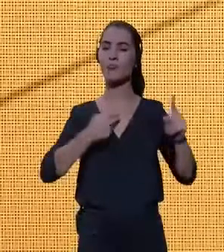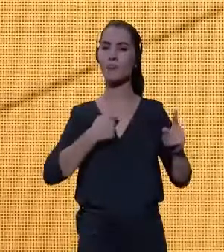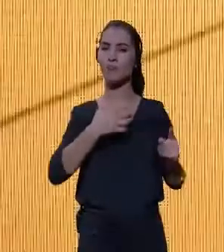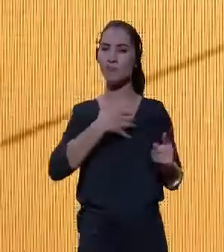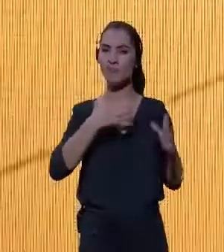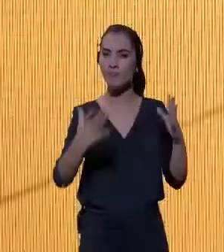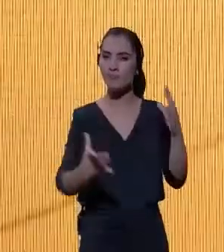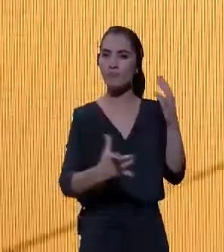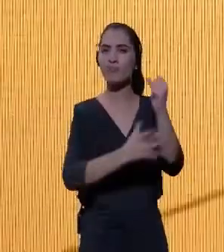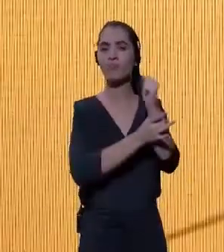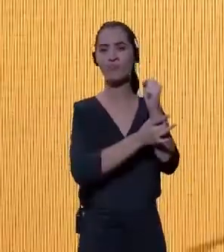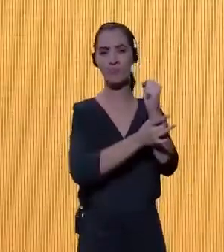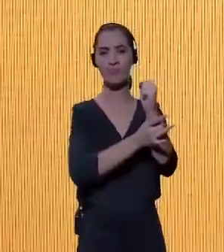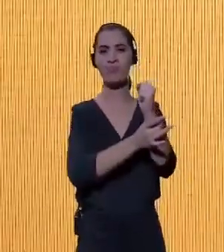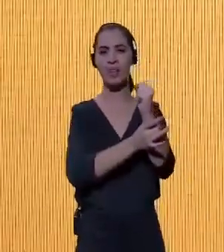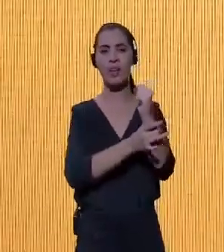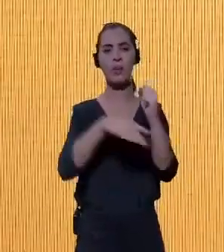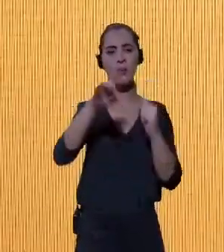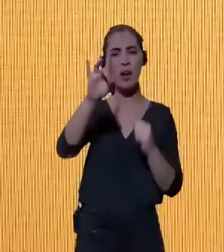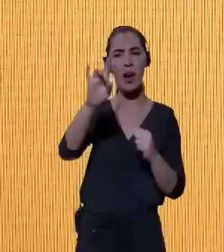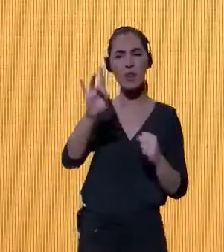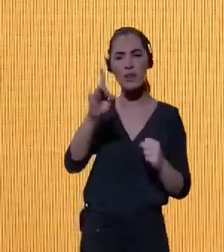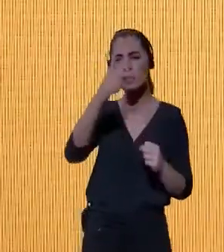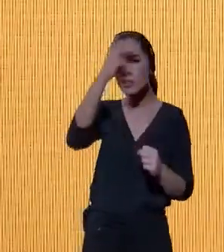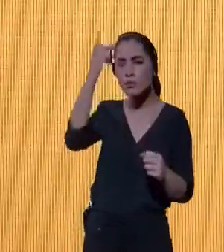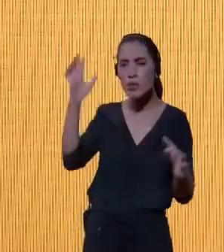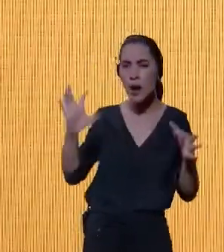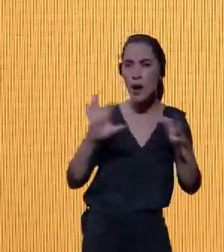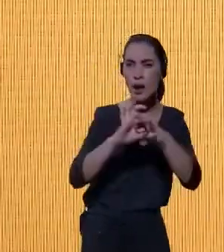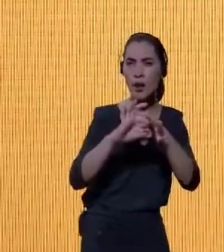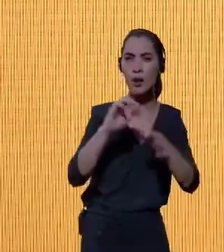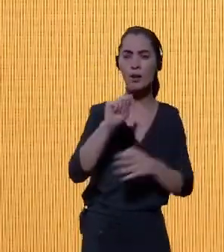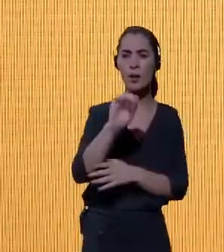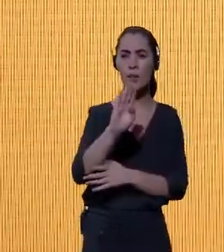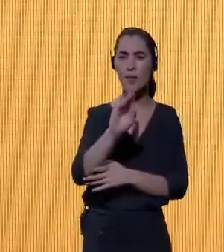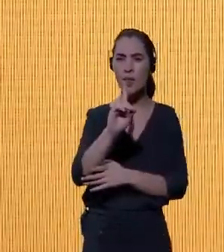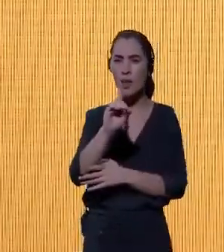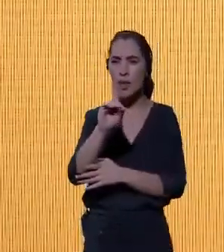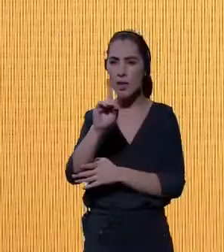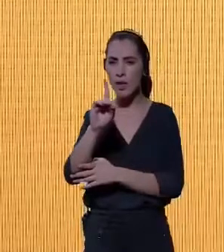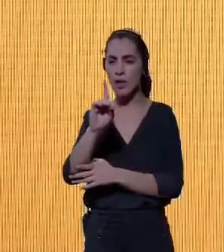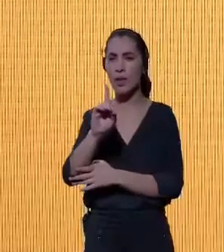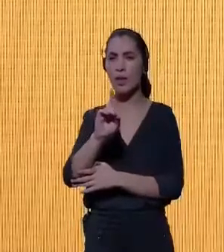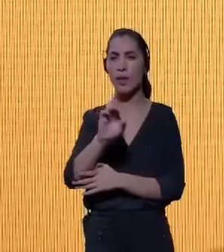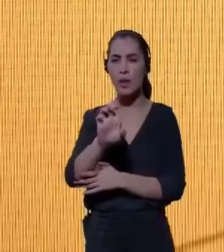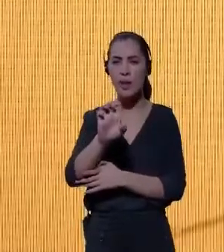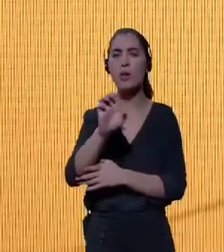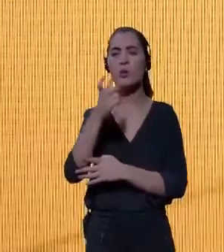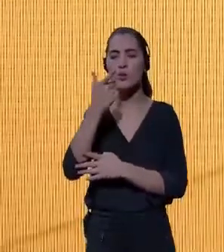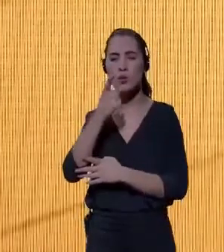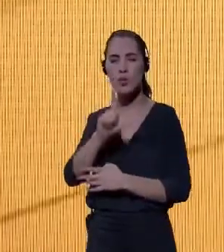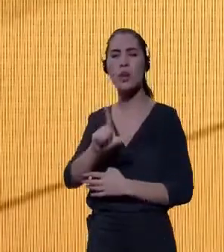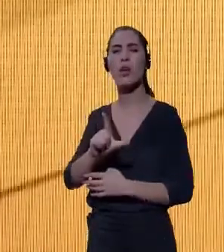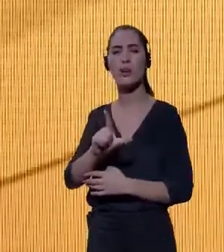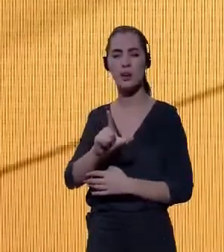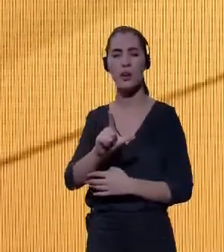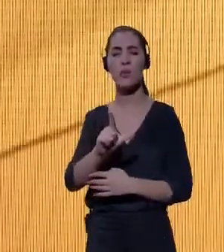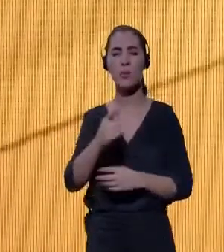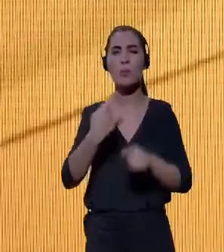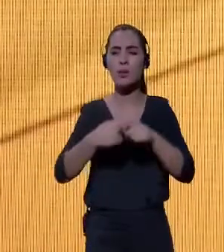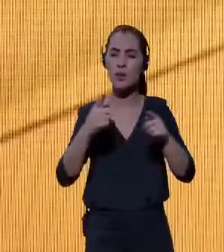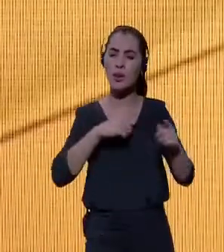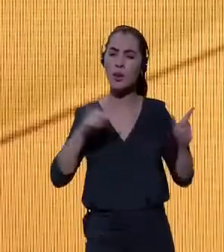que cada um dos nossos associados, chegando na ponta com o conhecimento regional, a capacidade técnica e a